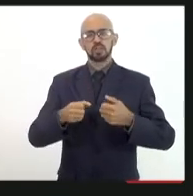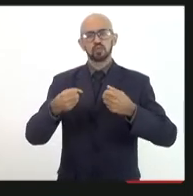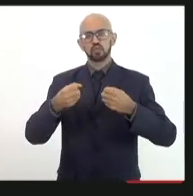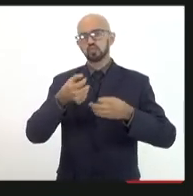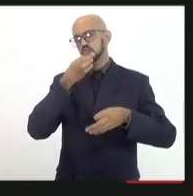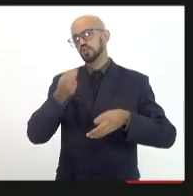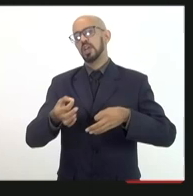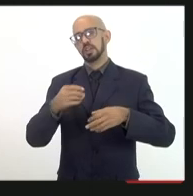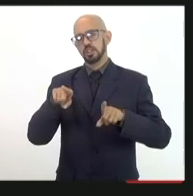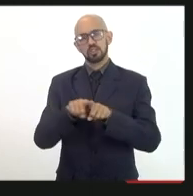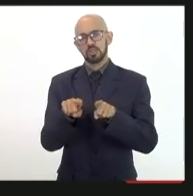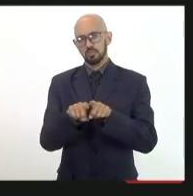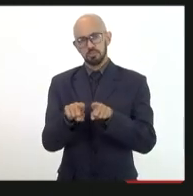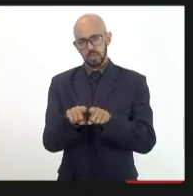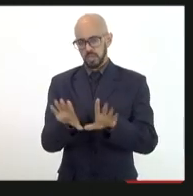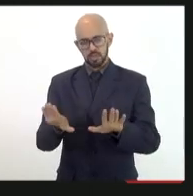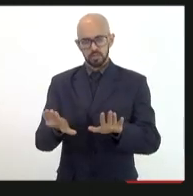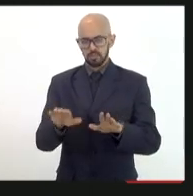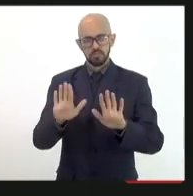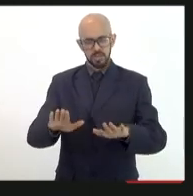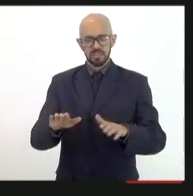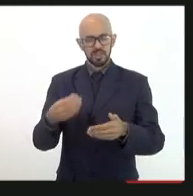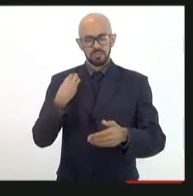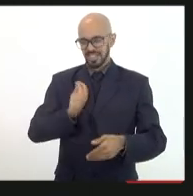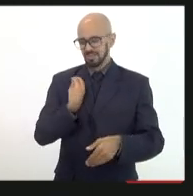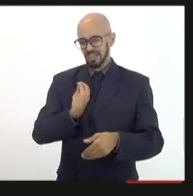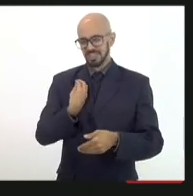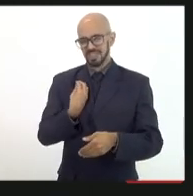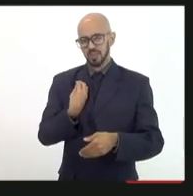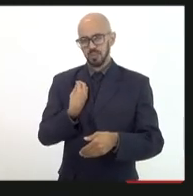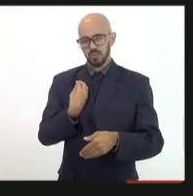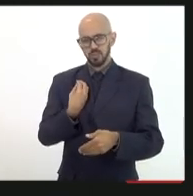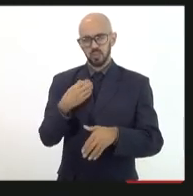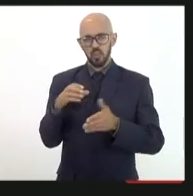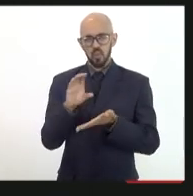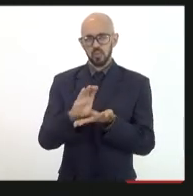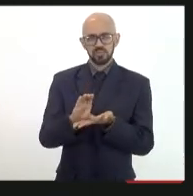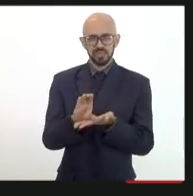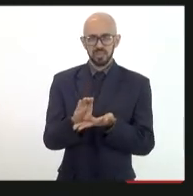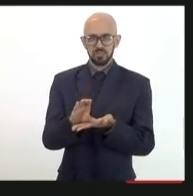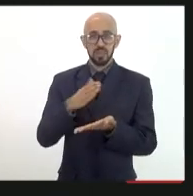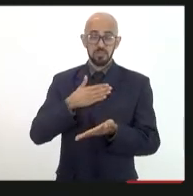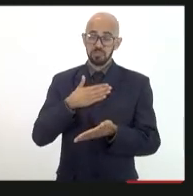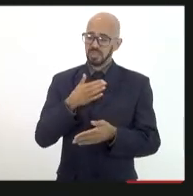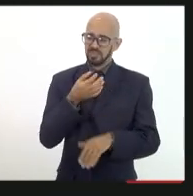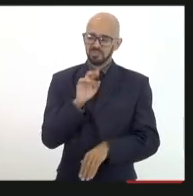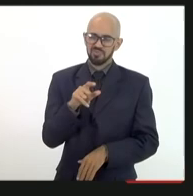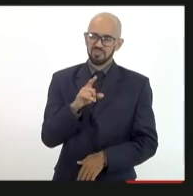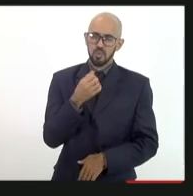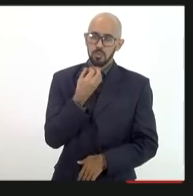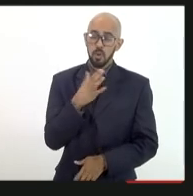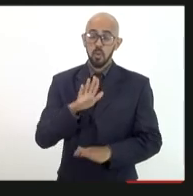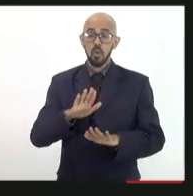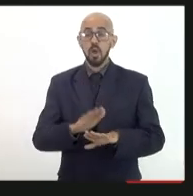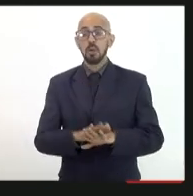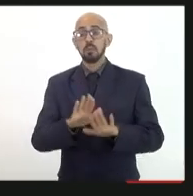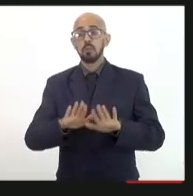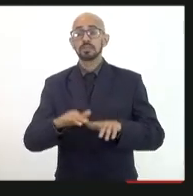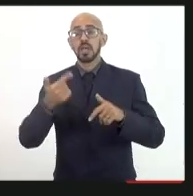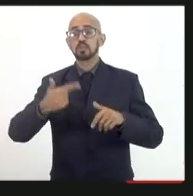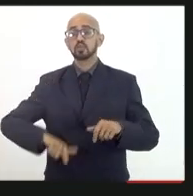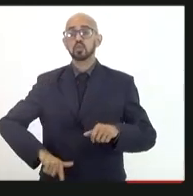a participação no conselho me parece imprópria as outras representações sugeridas aqui desenvolvimento